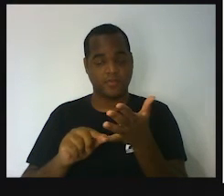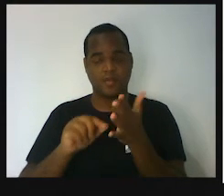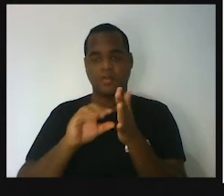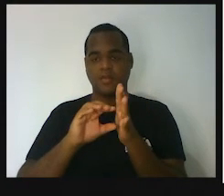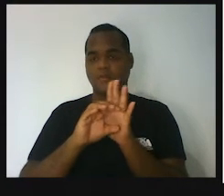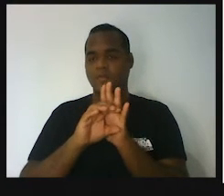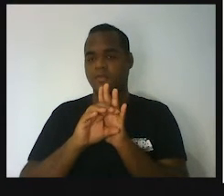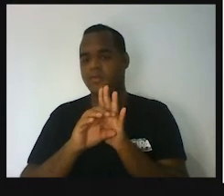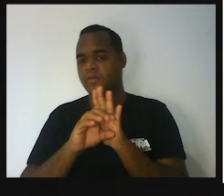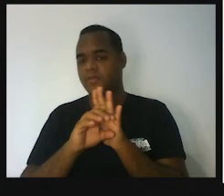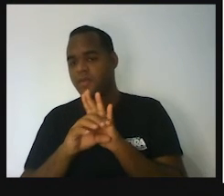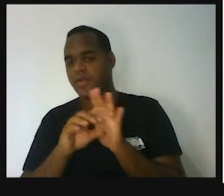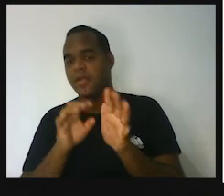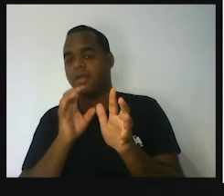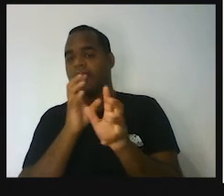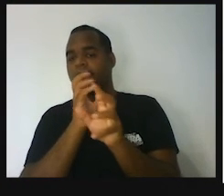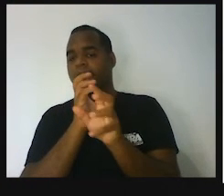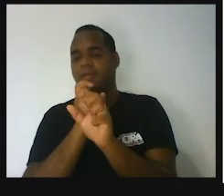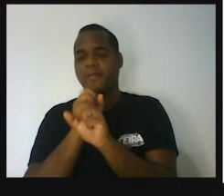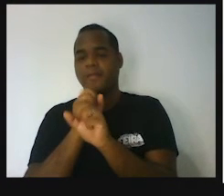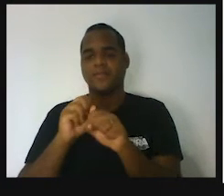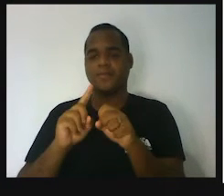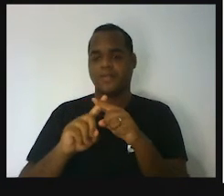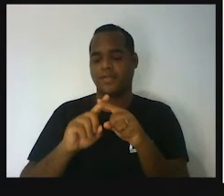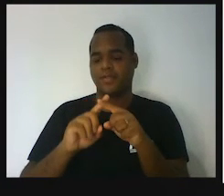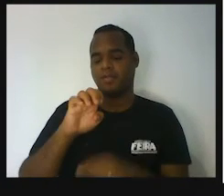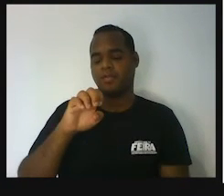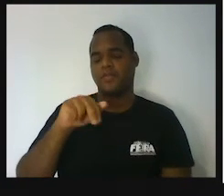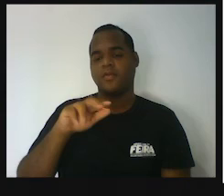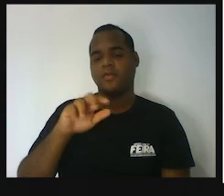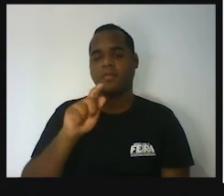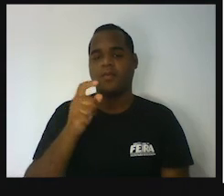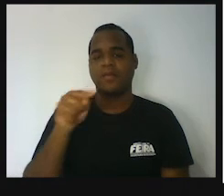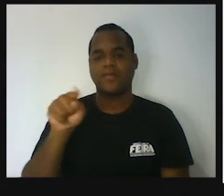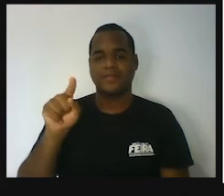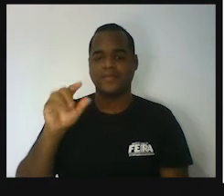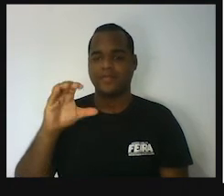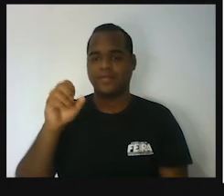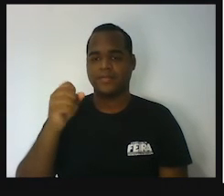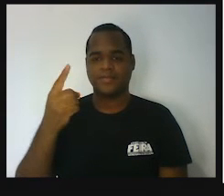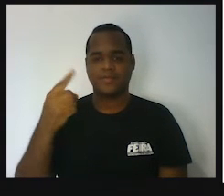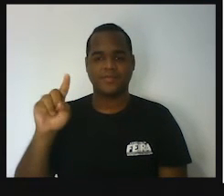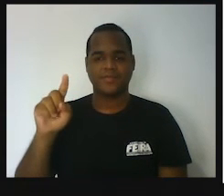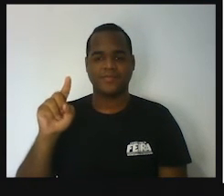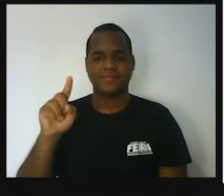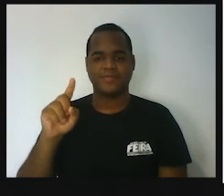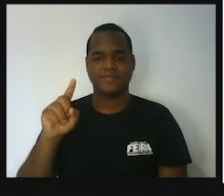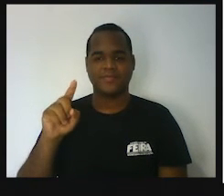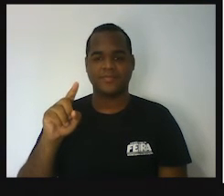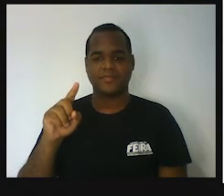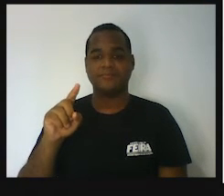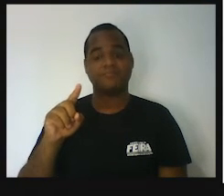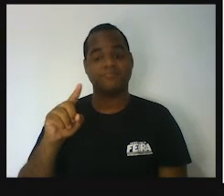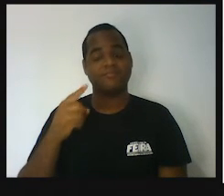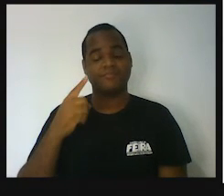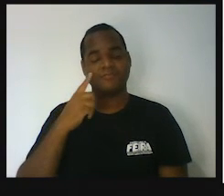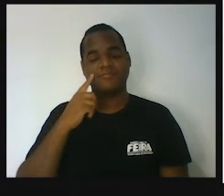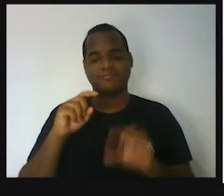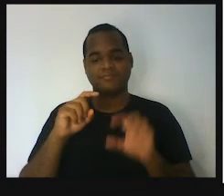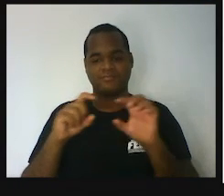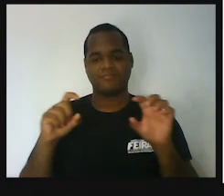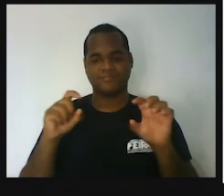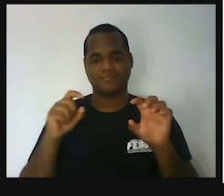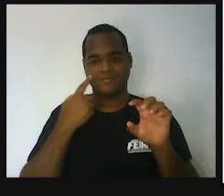equação. Equação. Equação. Isso que a gente escreveu aqui